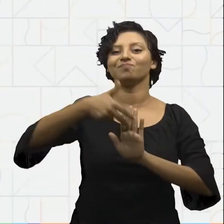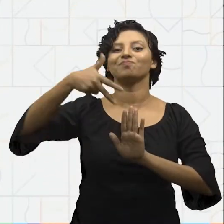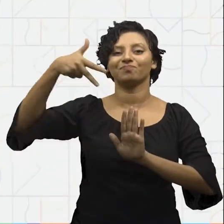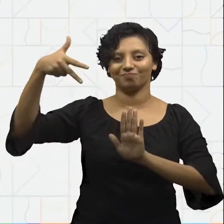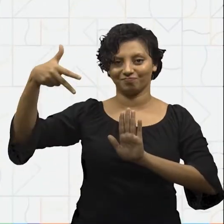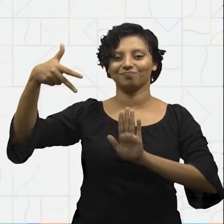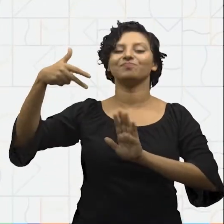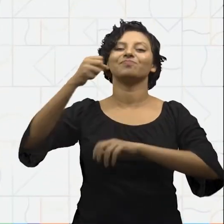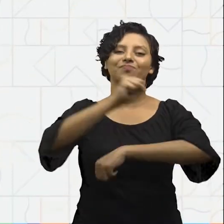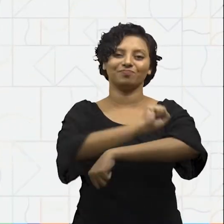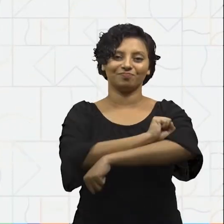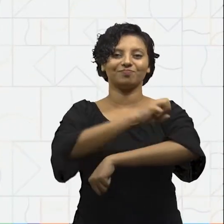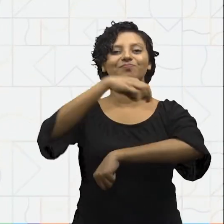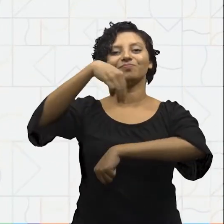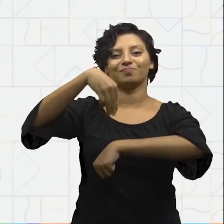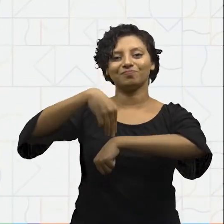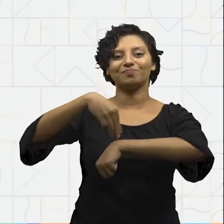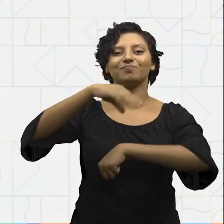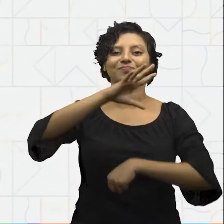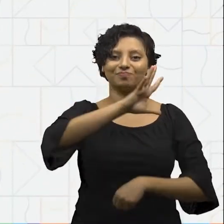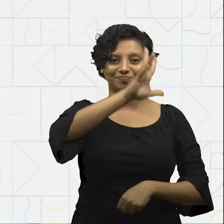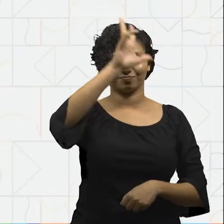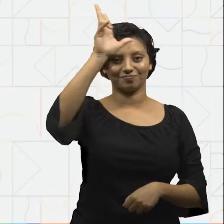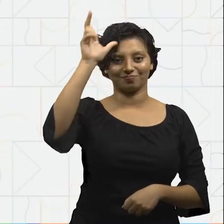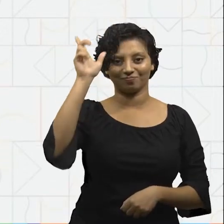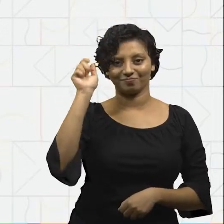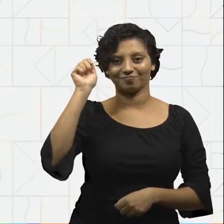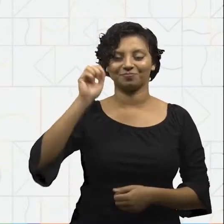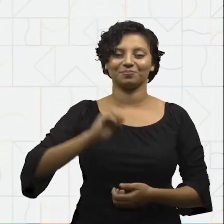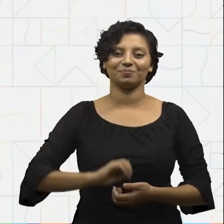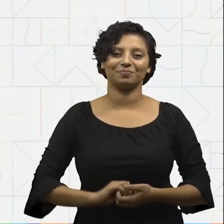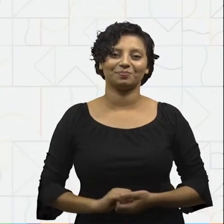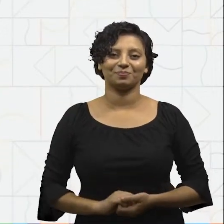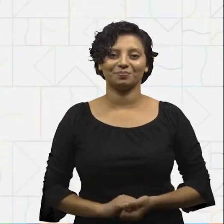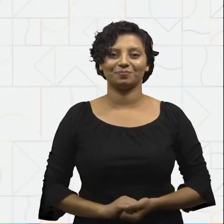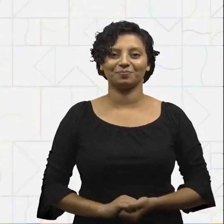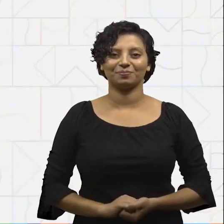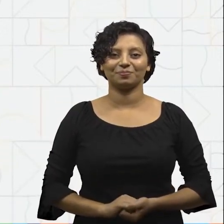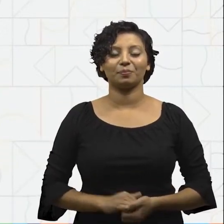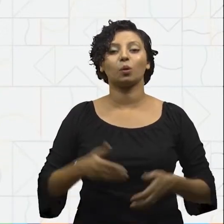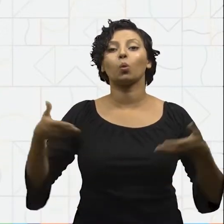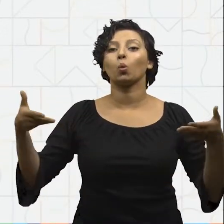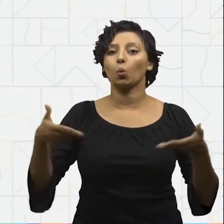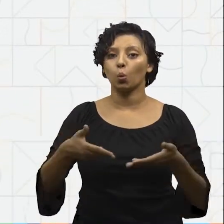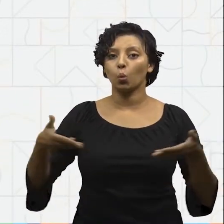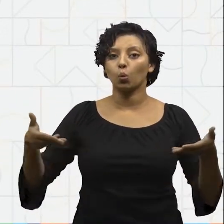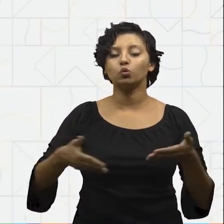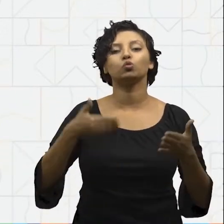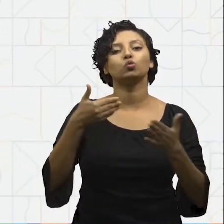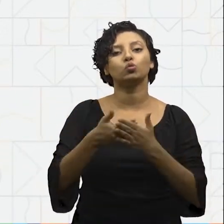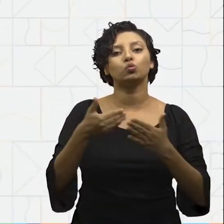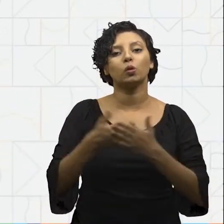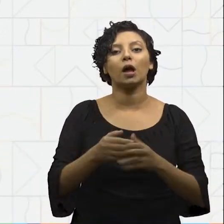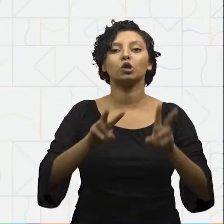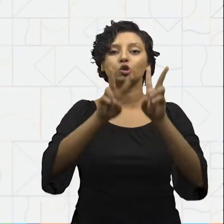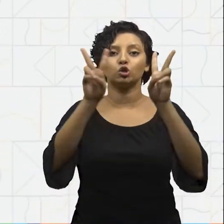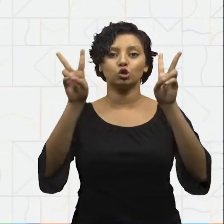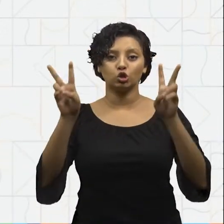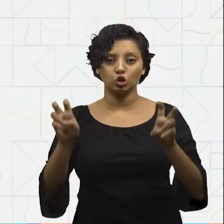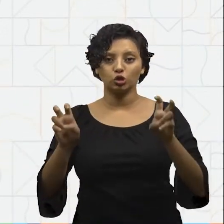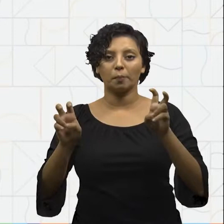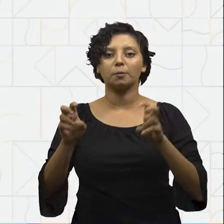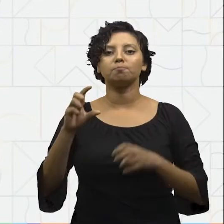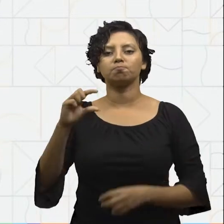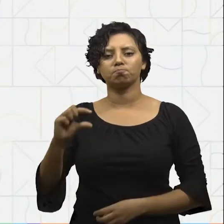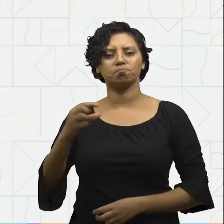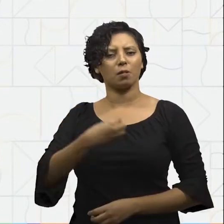do Centro de Mídias e Tecnologias Educacionais da Semed Manaus. Hoje iremos estudar sobre micro